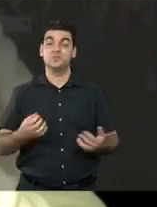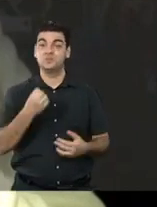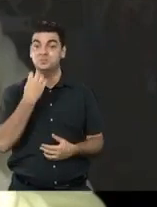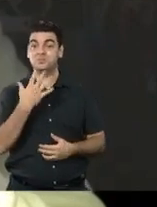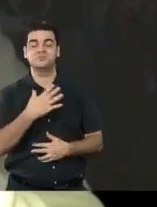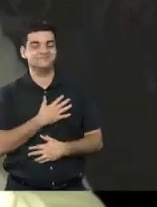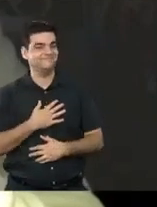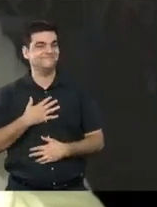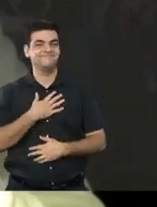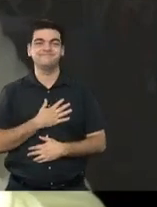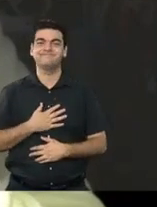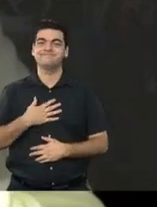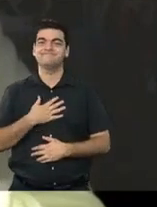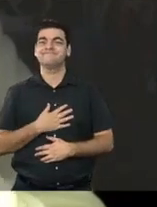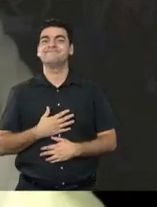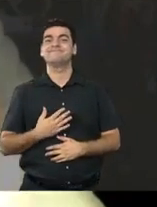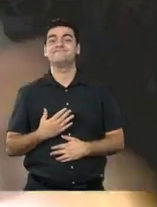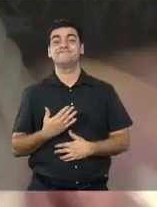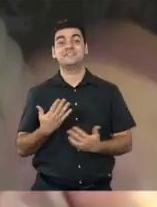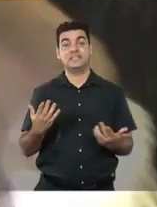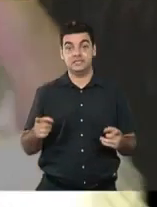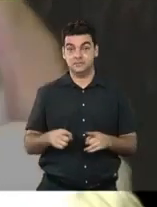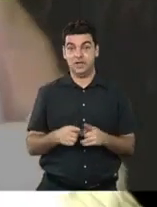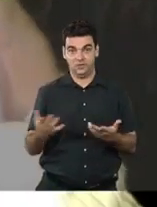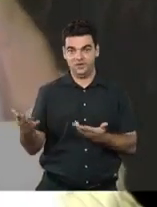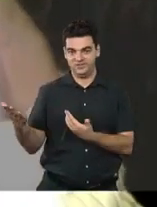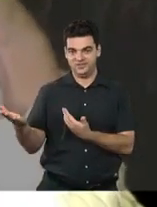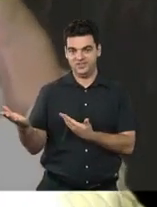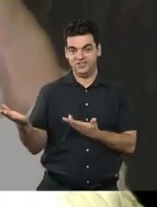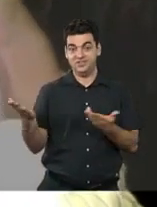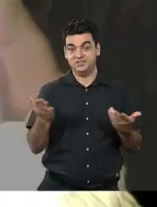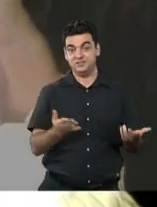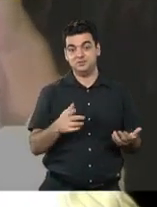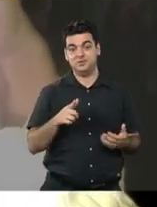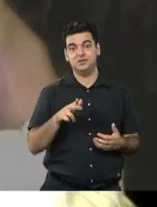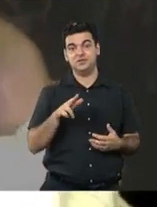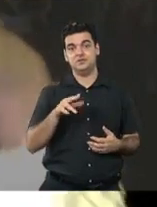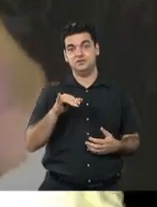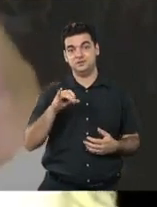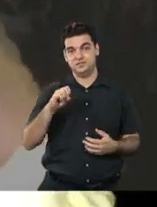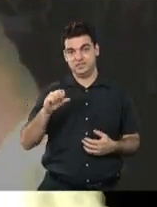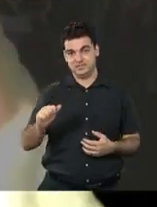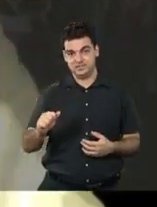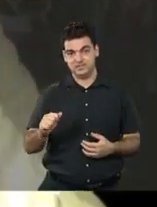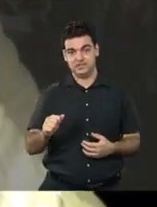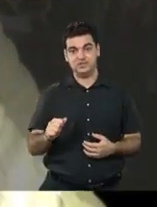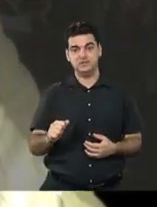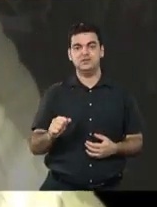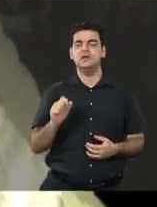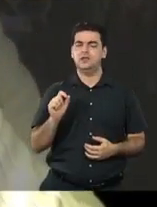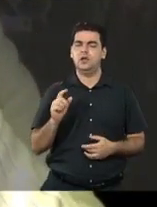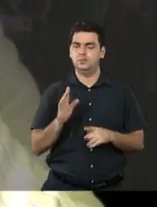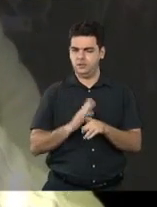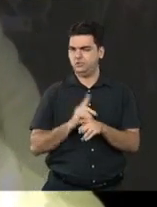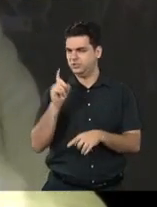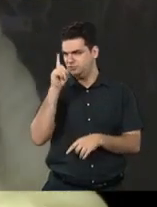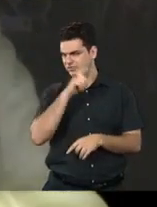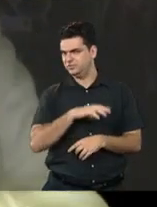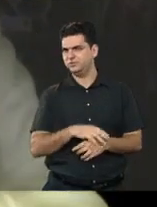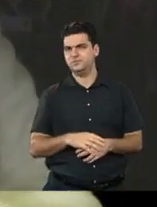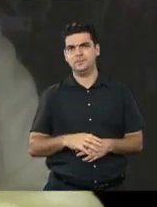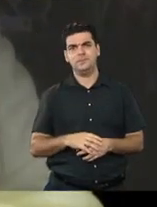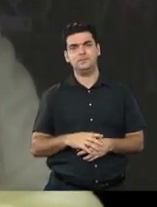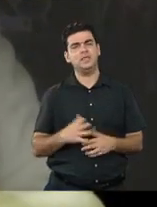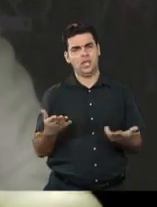inspiração absurda para todas nós, e eu queria jogar essa bola para a Luísa, numa questão delicada, Luísa, que é uma